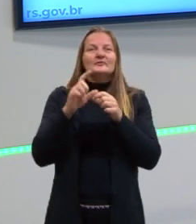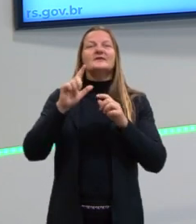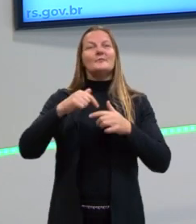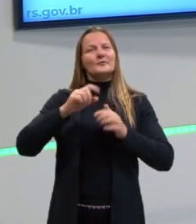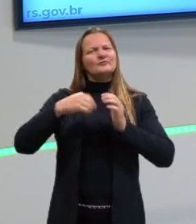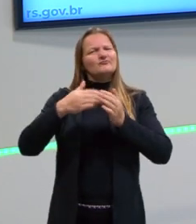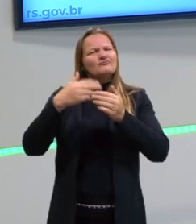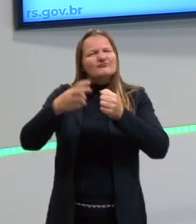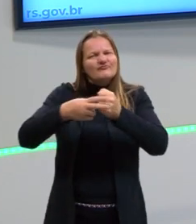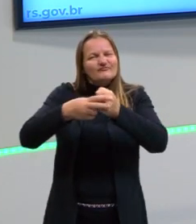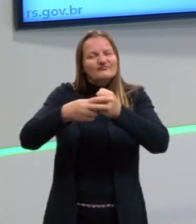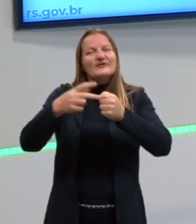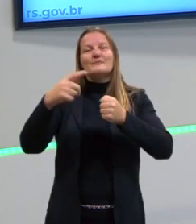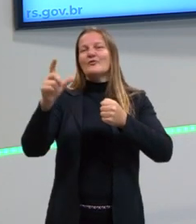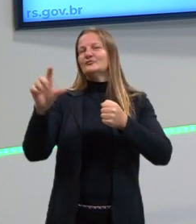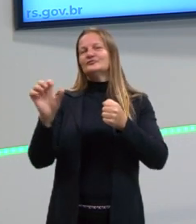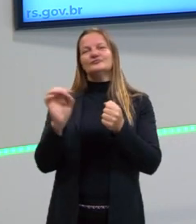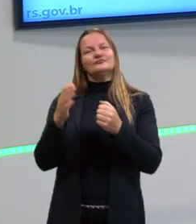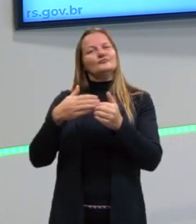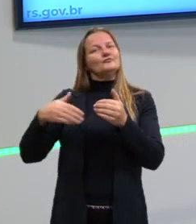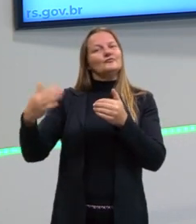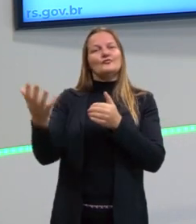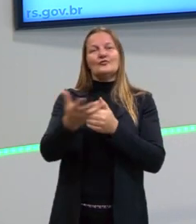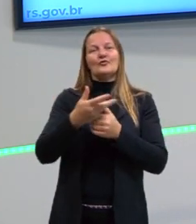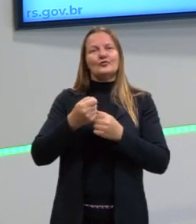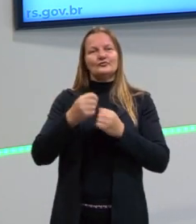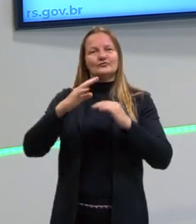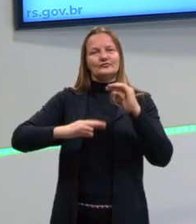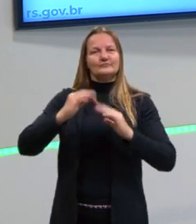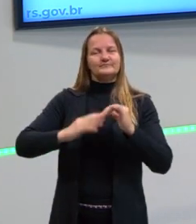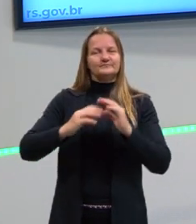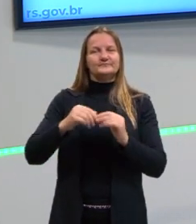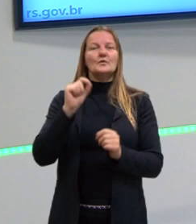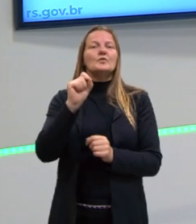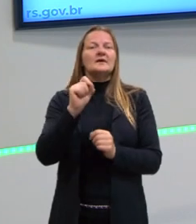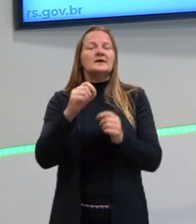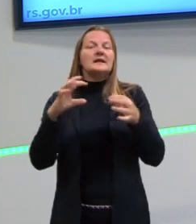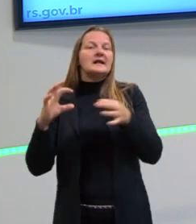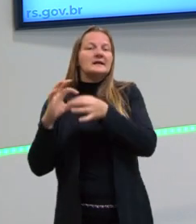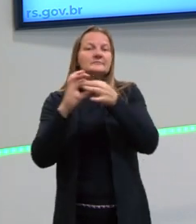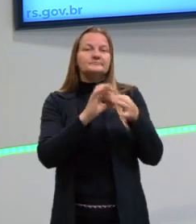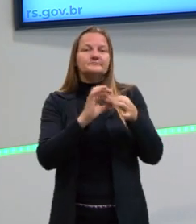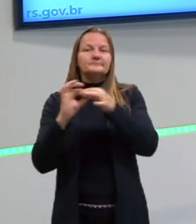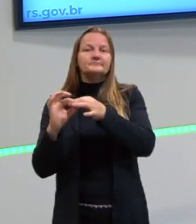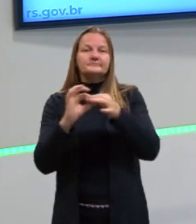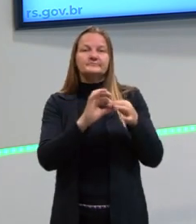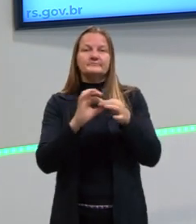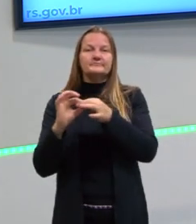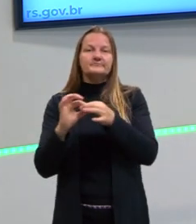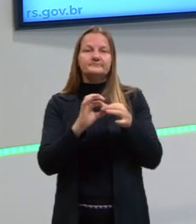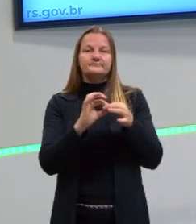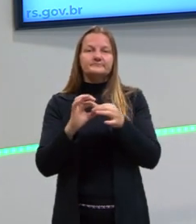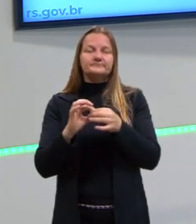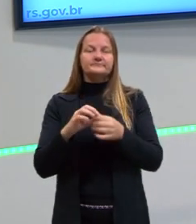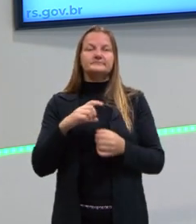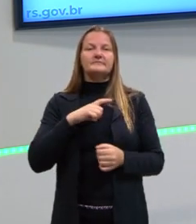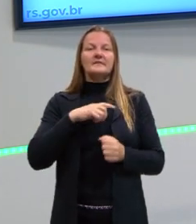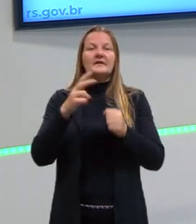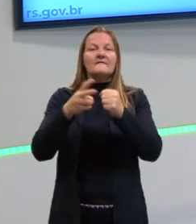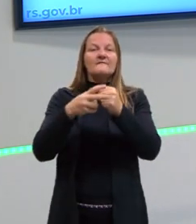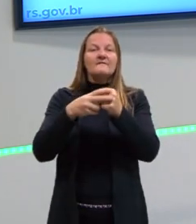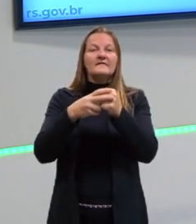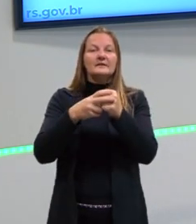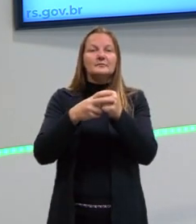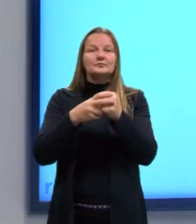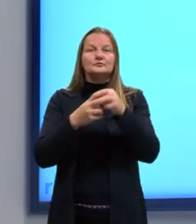os outros passam a ser verbos de ação. O vai ser, então, o verbo de ligação? Ele vai ser aquele que tem a função